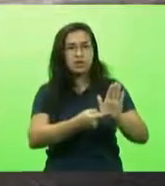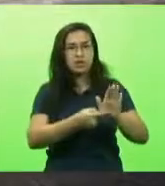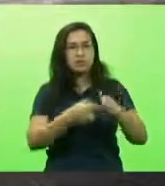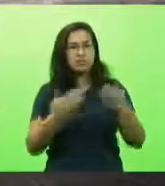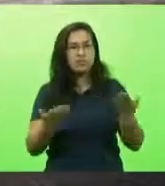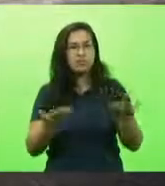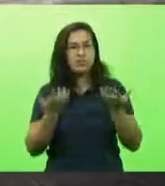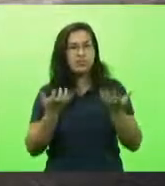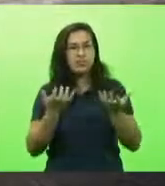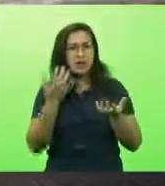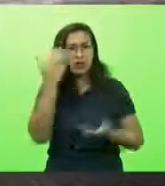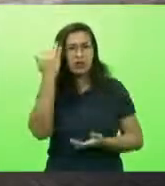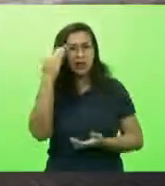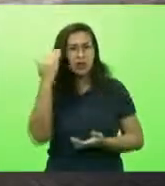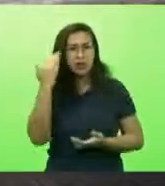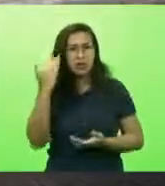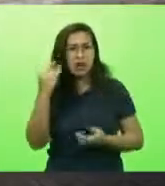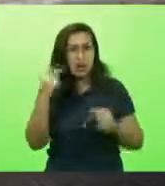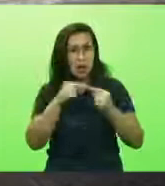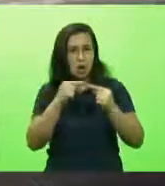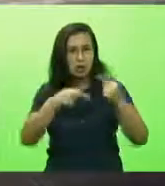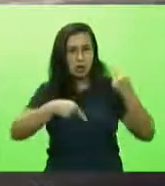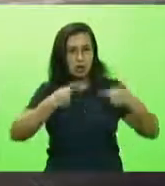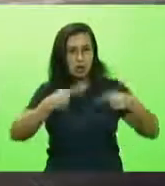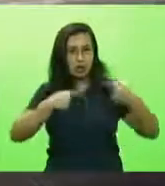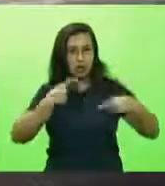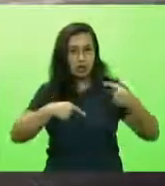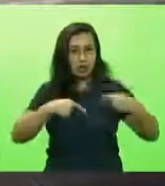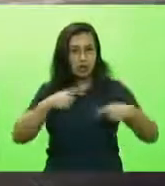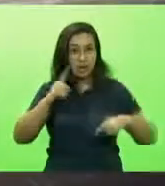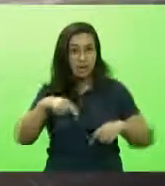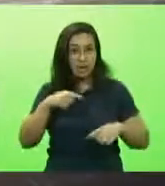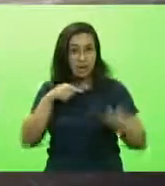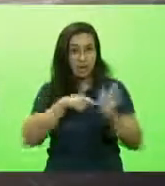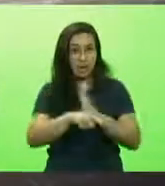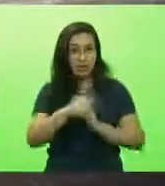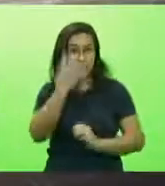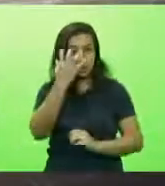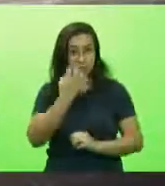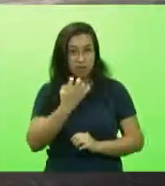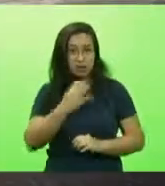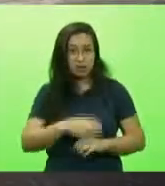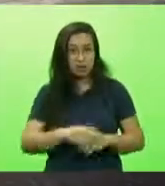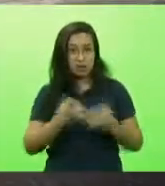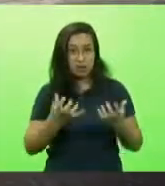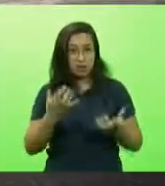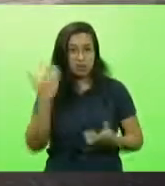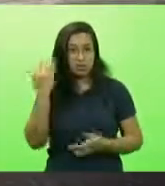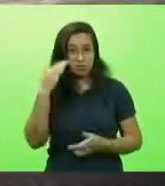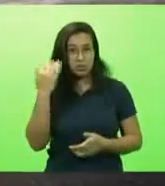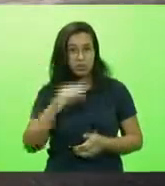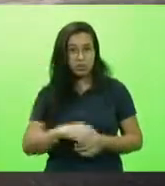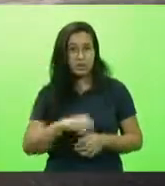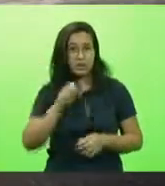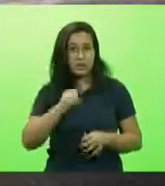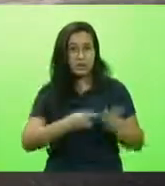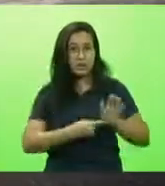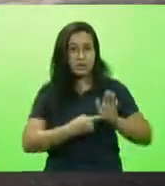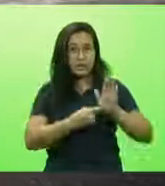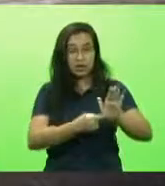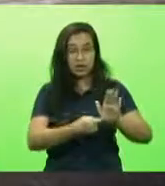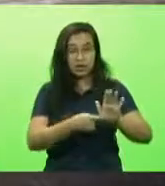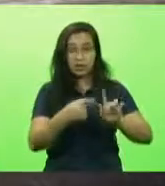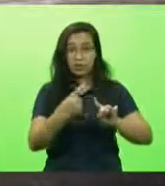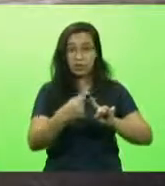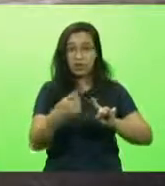entender se está havendo alguma politicagem aqui. É uma pergunta sincera, eu como deputado quero entender se a indicação está sendo porque o indicado